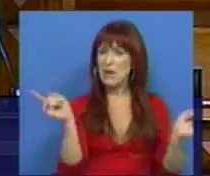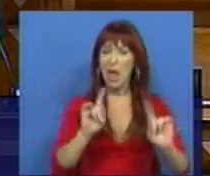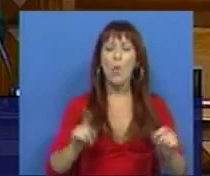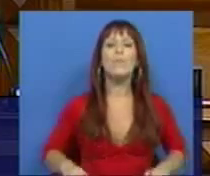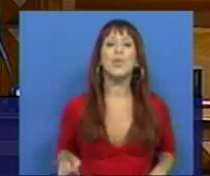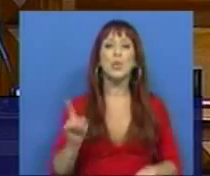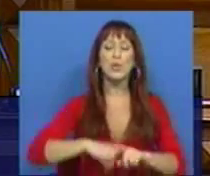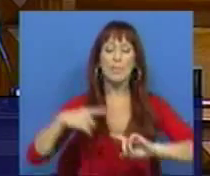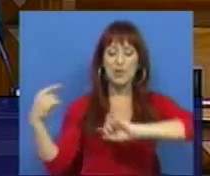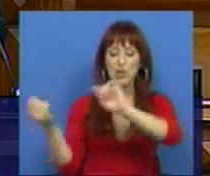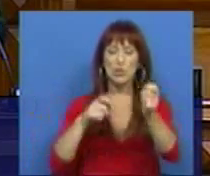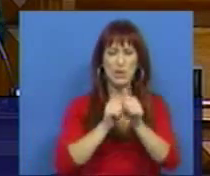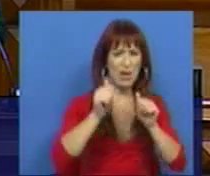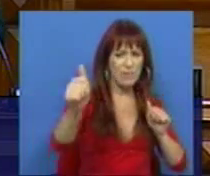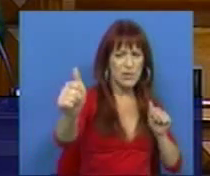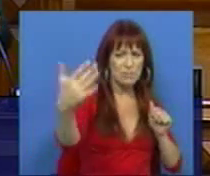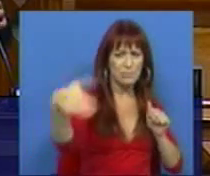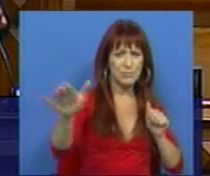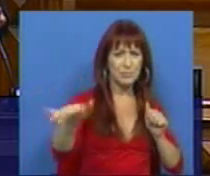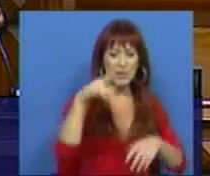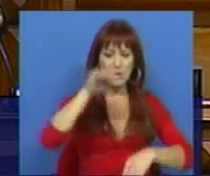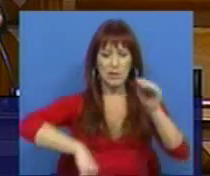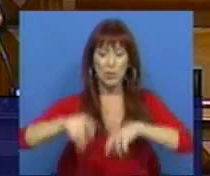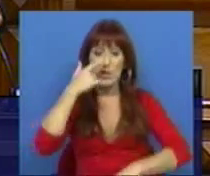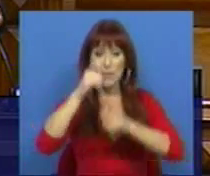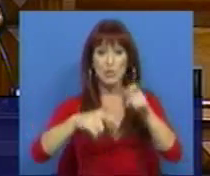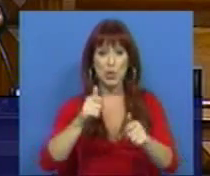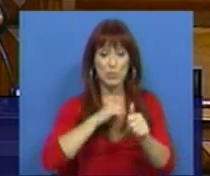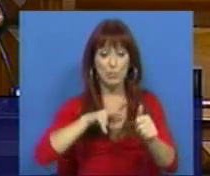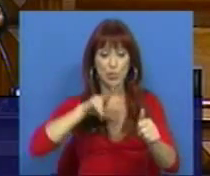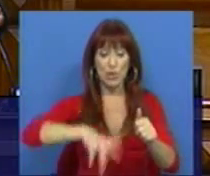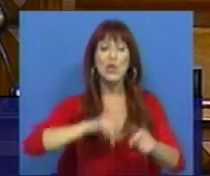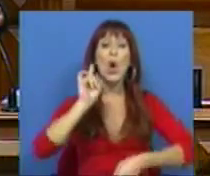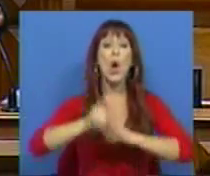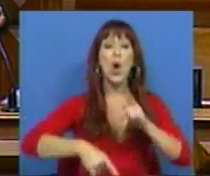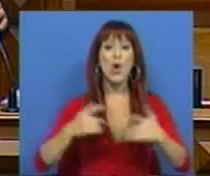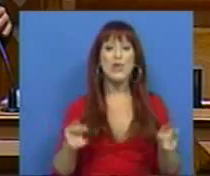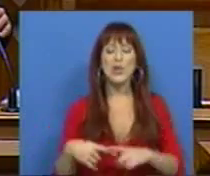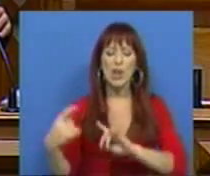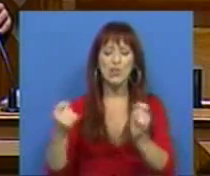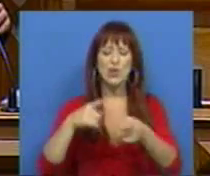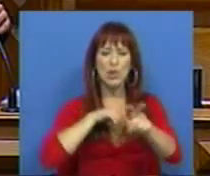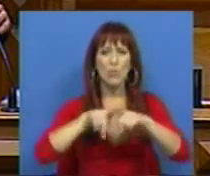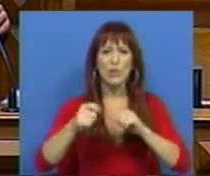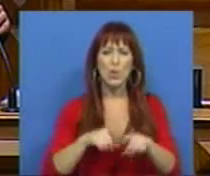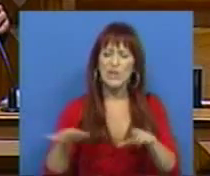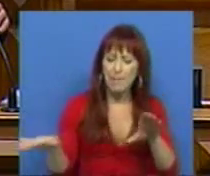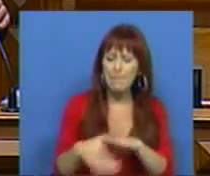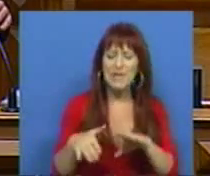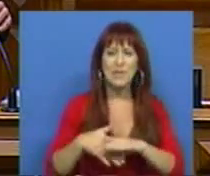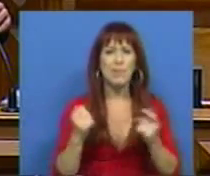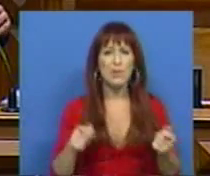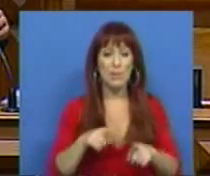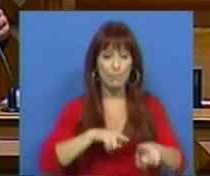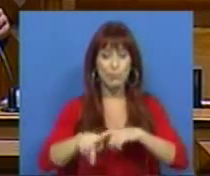momento em que se discute o afastamento dos eleitores e dos cidadãos portugueses daquilo que é a discussão política e a participação